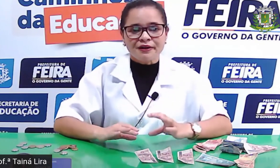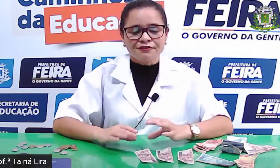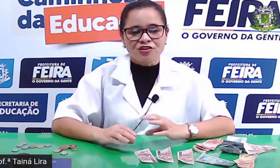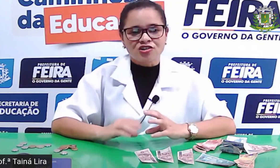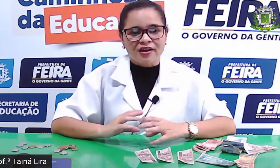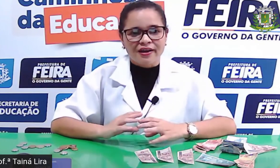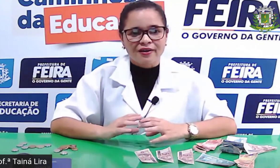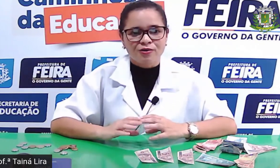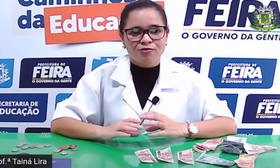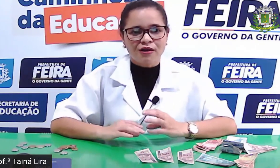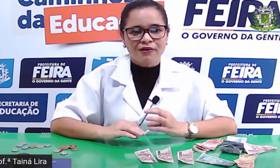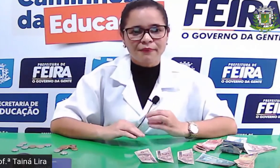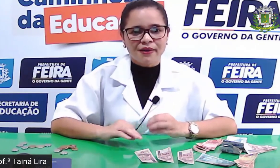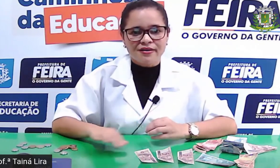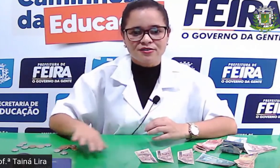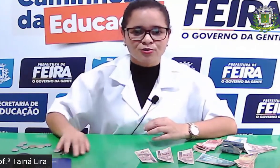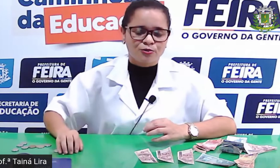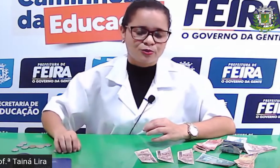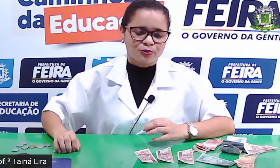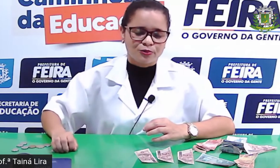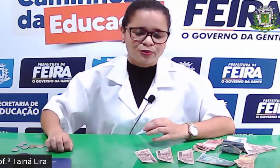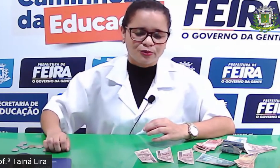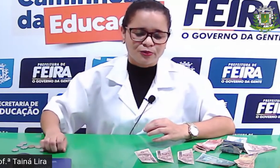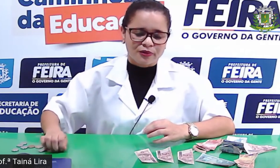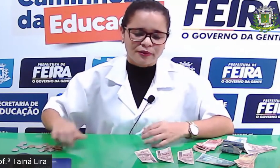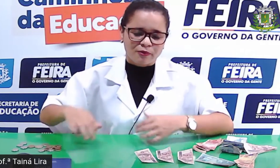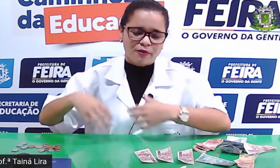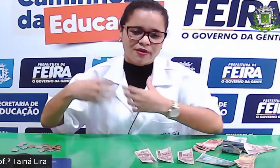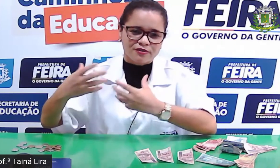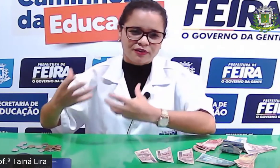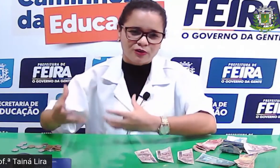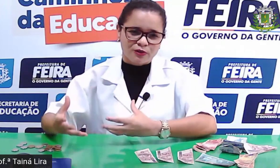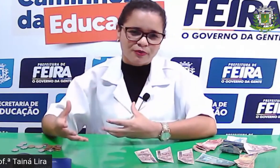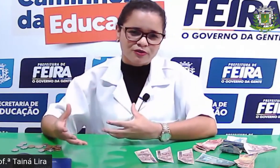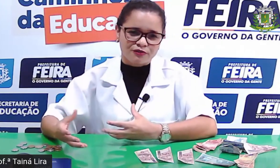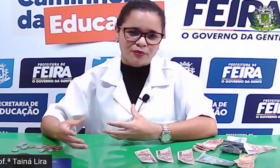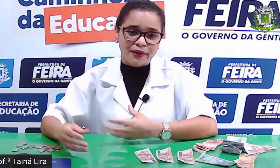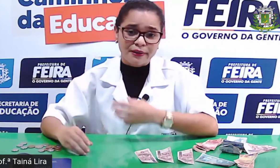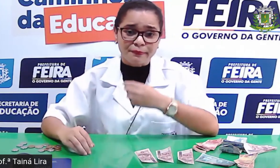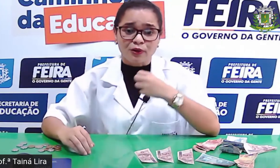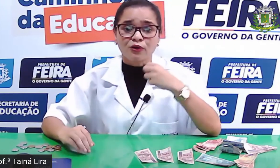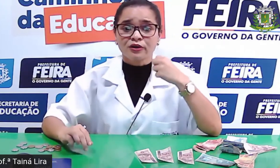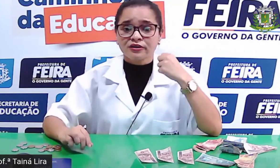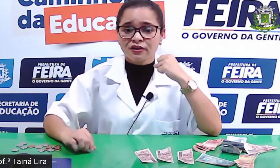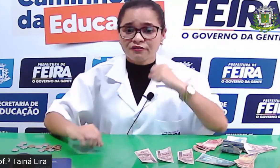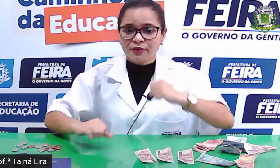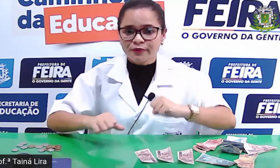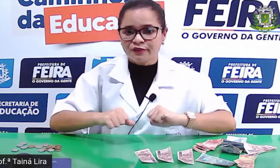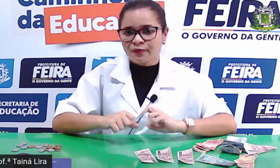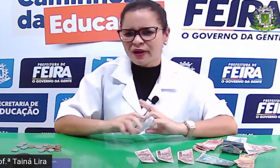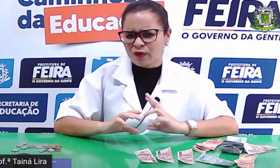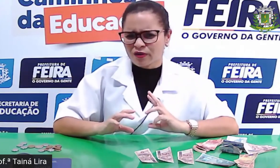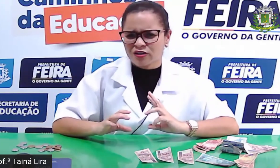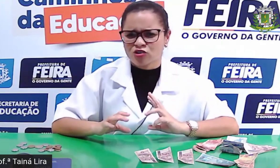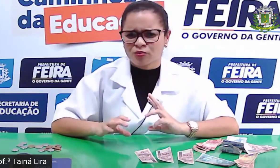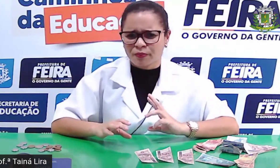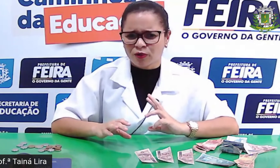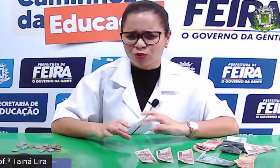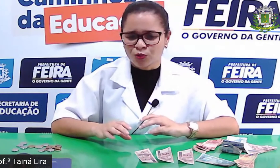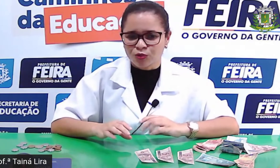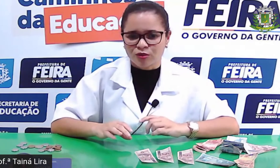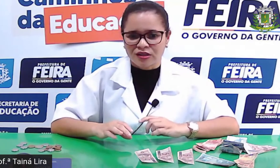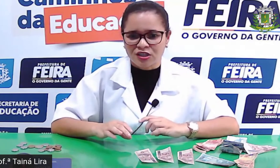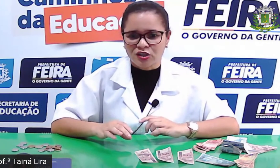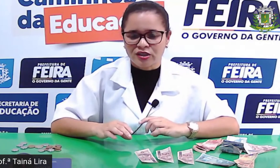e pra fechar, qual é mais o valor que eu posso formar aí, pró? Então vamos formar agora de um